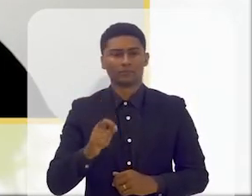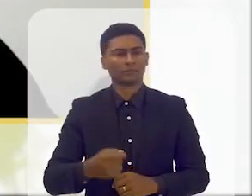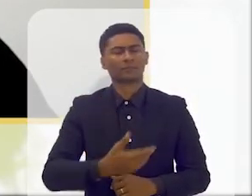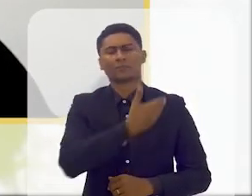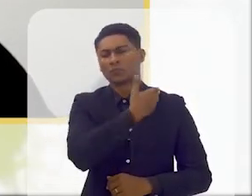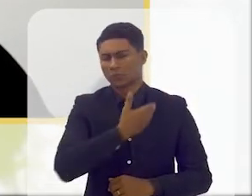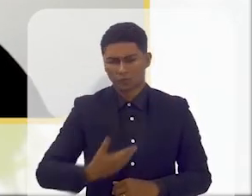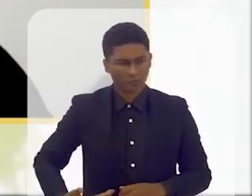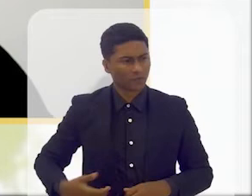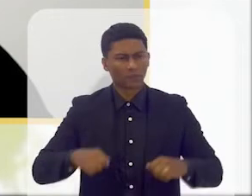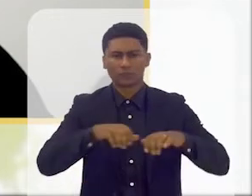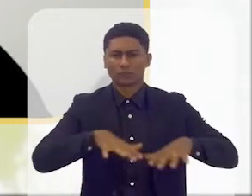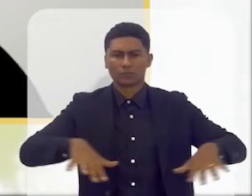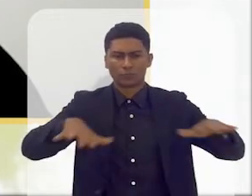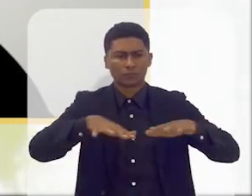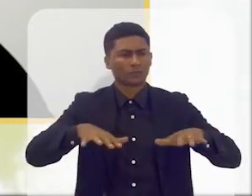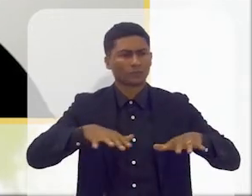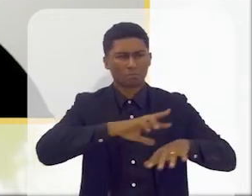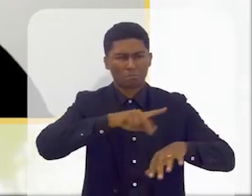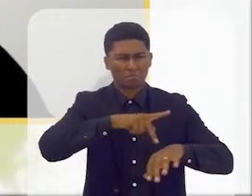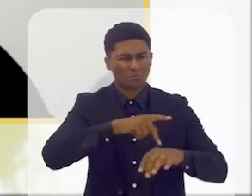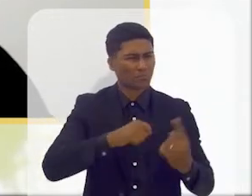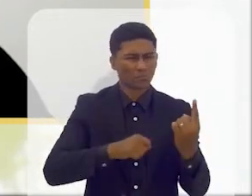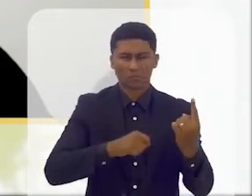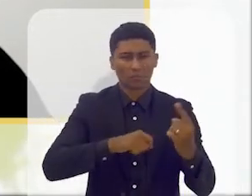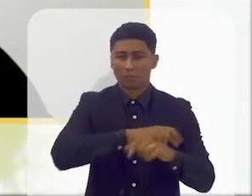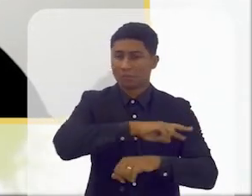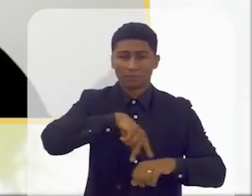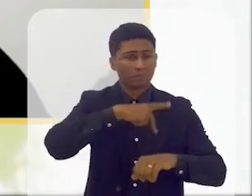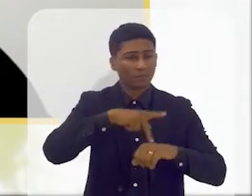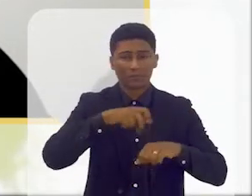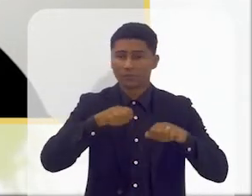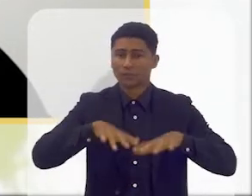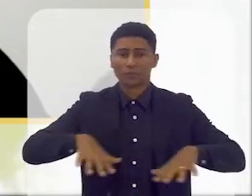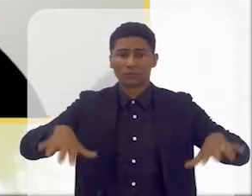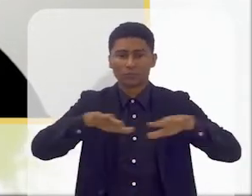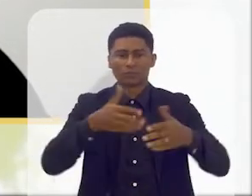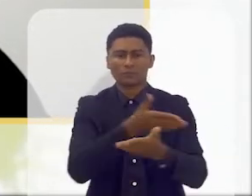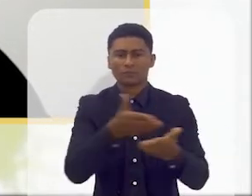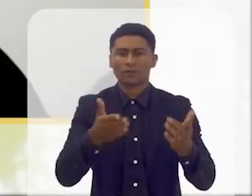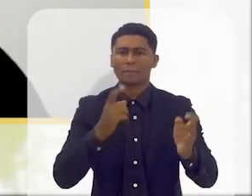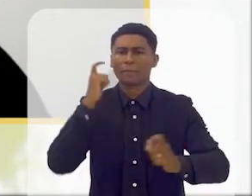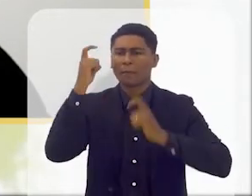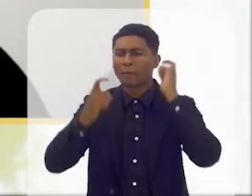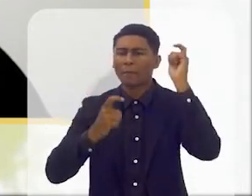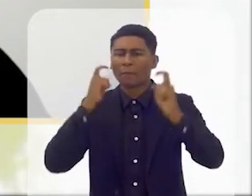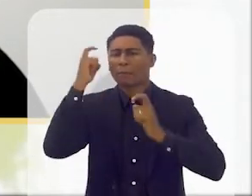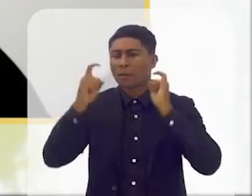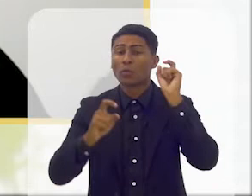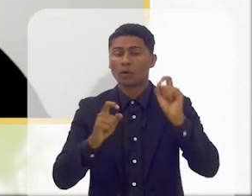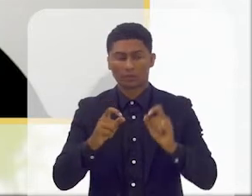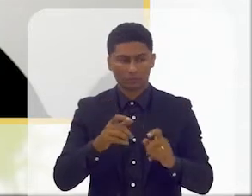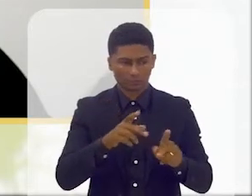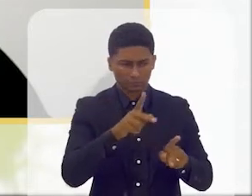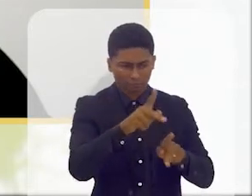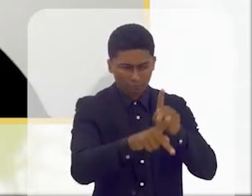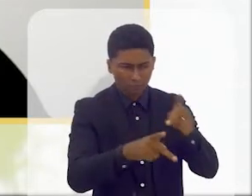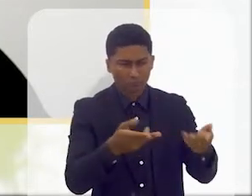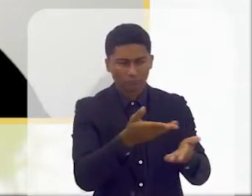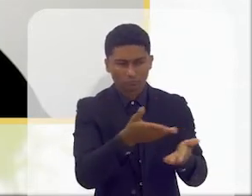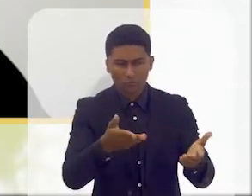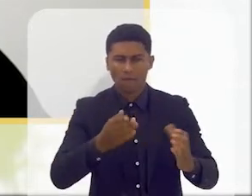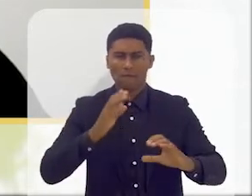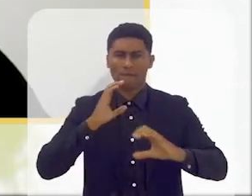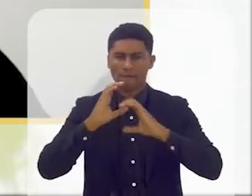falando em nenhum país específico, preocupam-se em chegar ao povo no momento em que